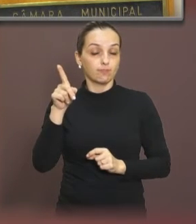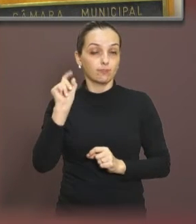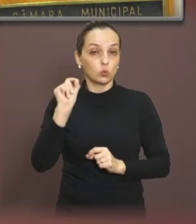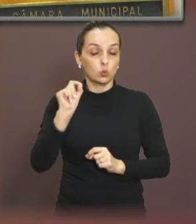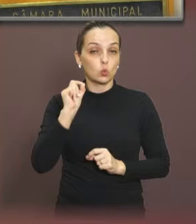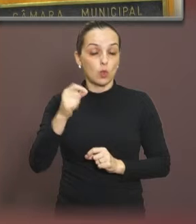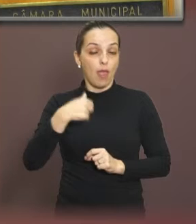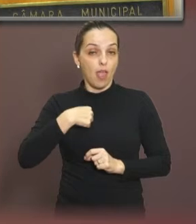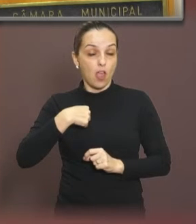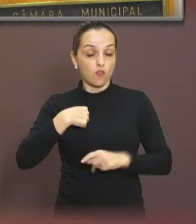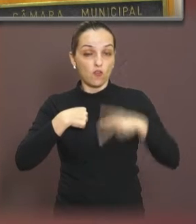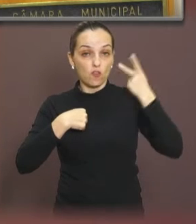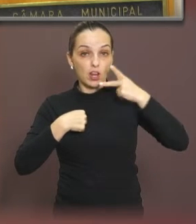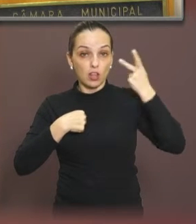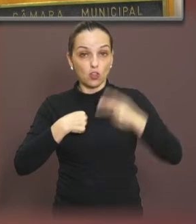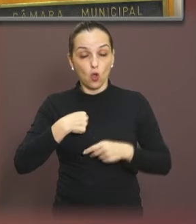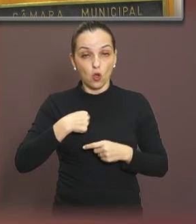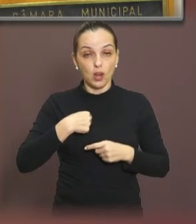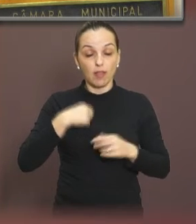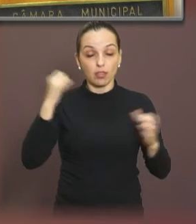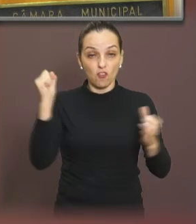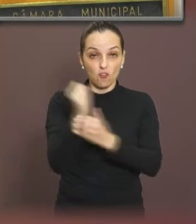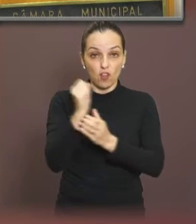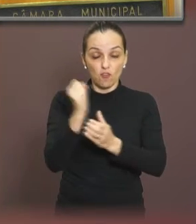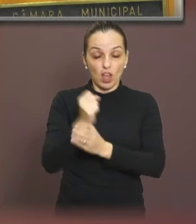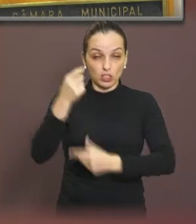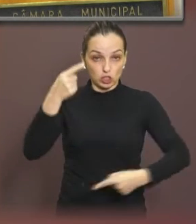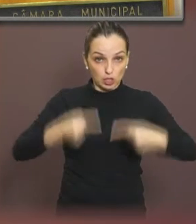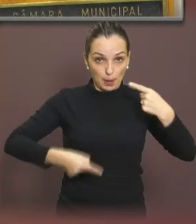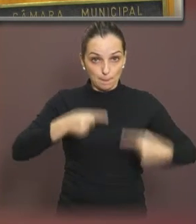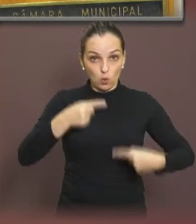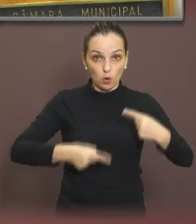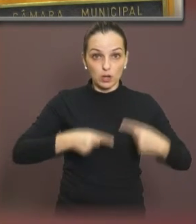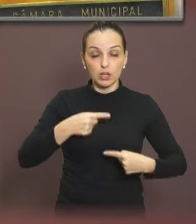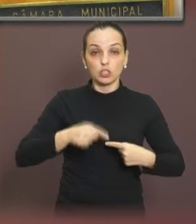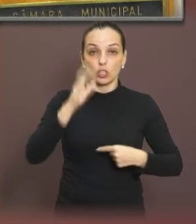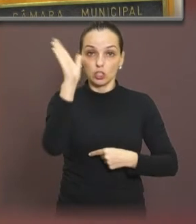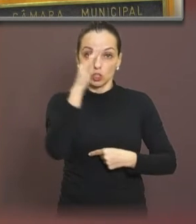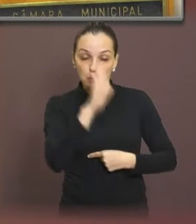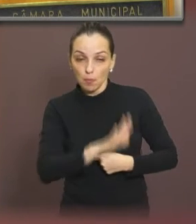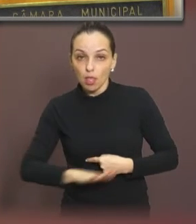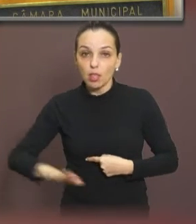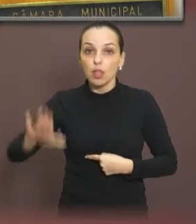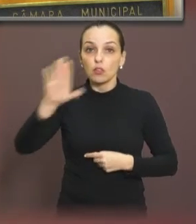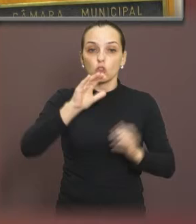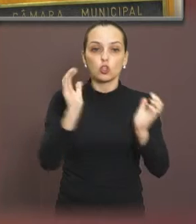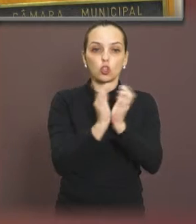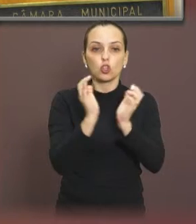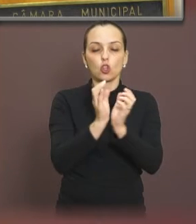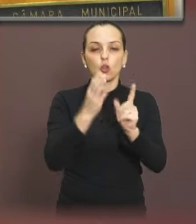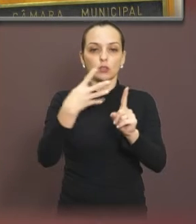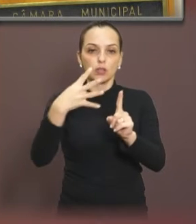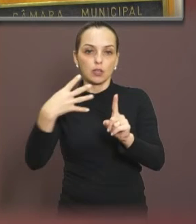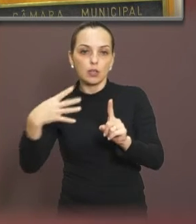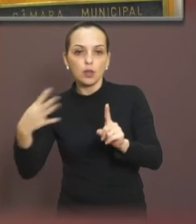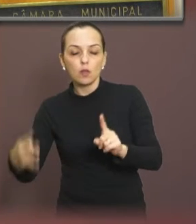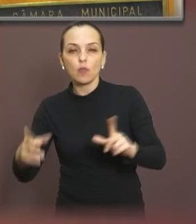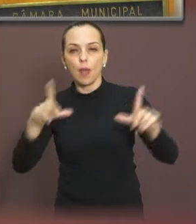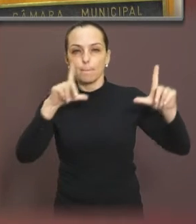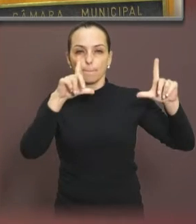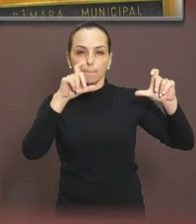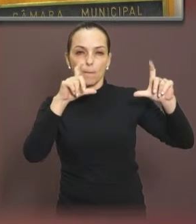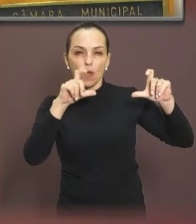a vereadora que defende, então, a política que defende no Brasil a comunidade LGBT. Está aí, então, uma foto e um